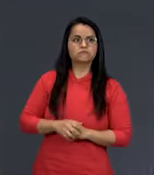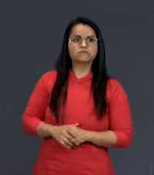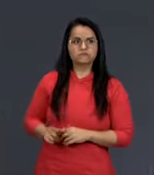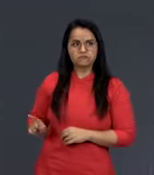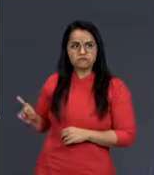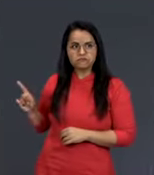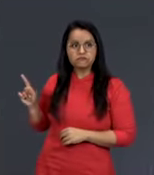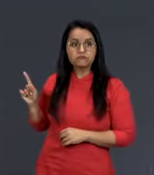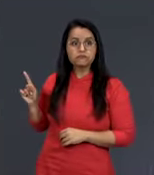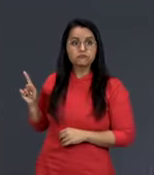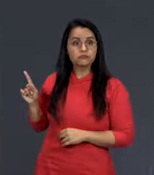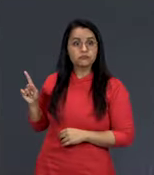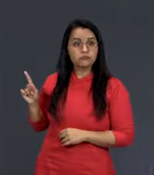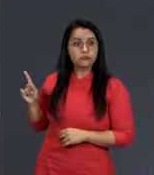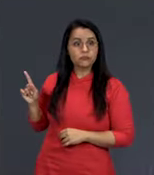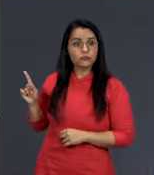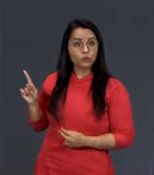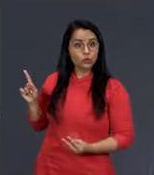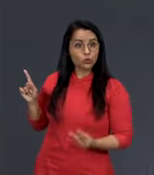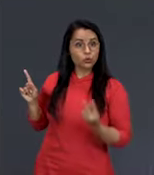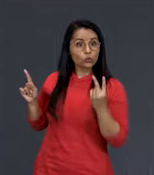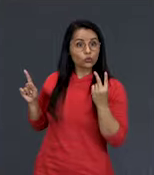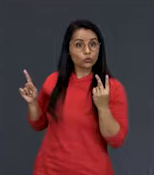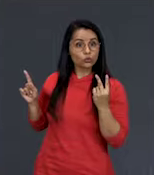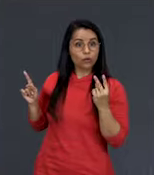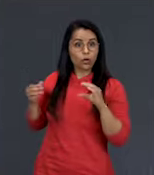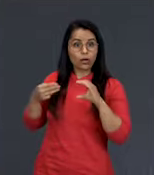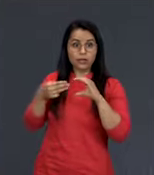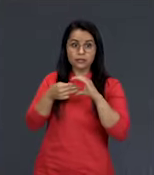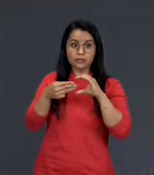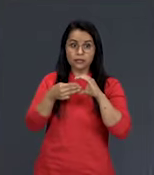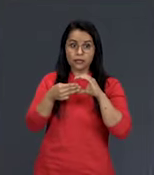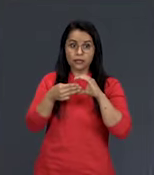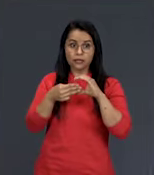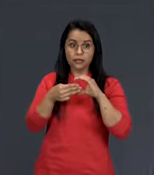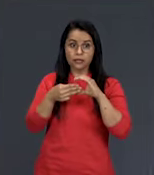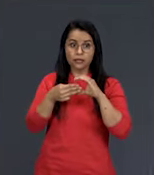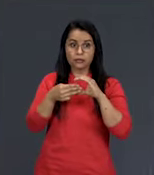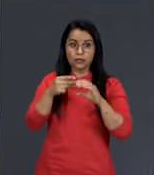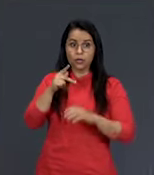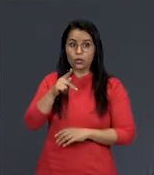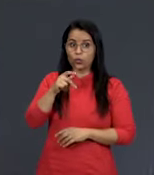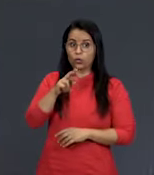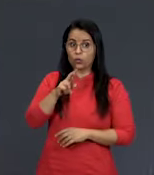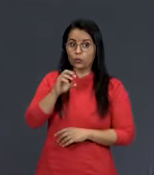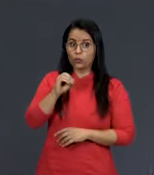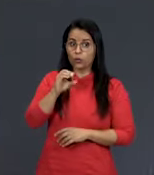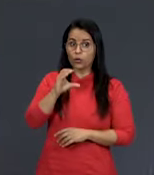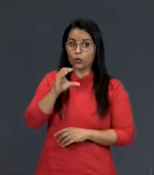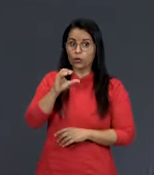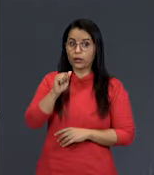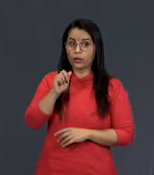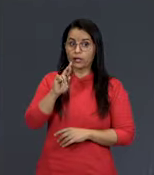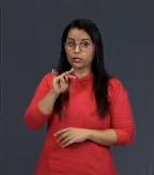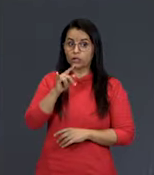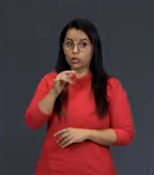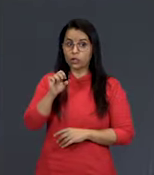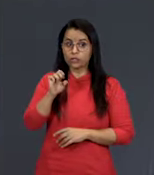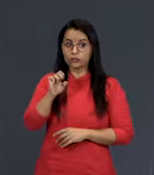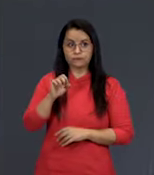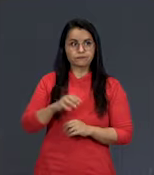arquea são células pro-ca-ri